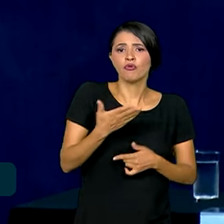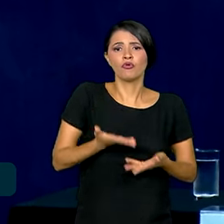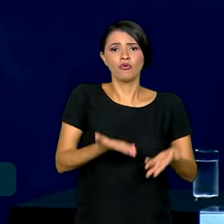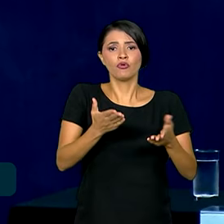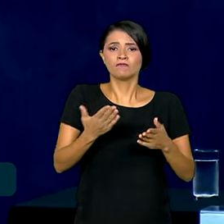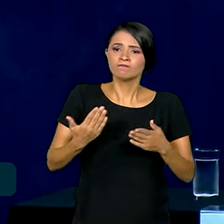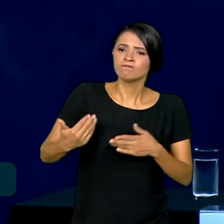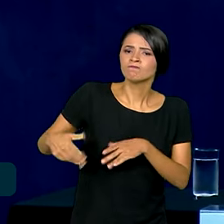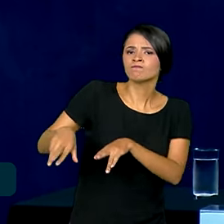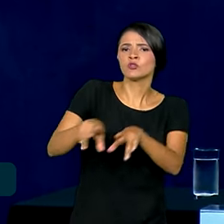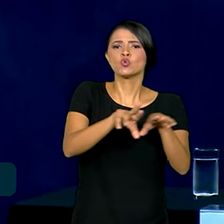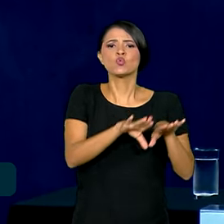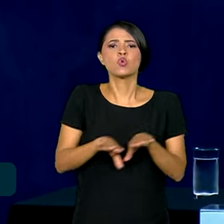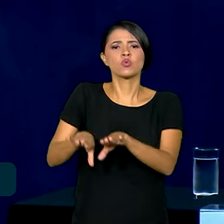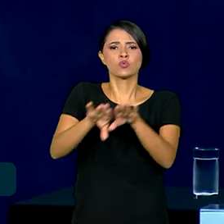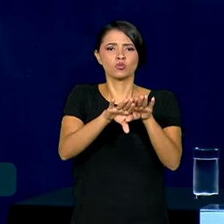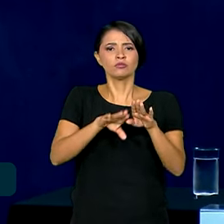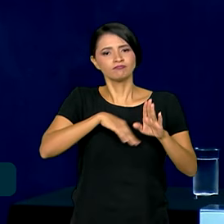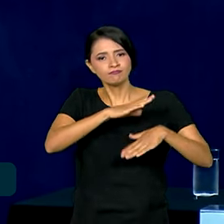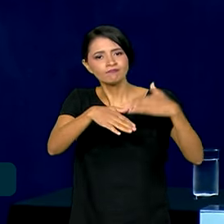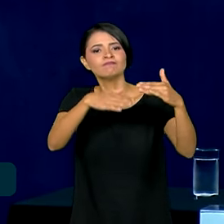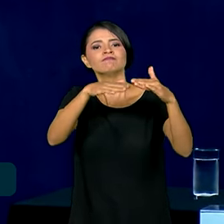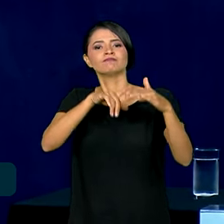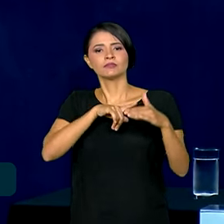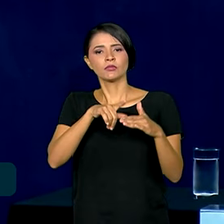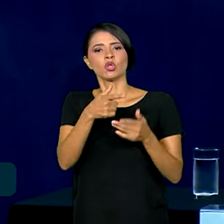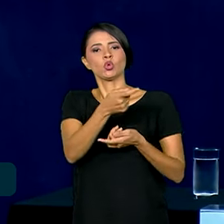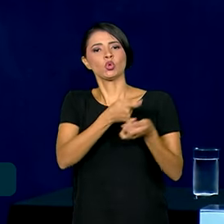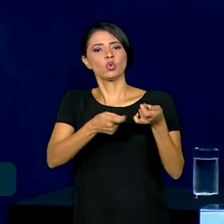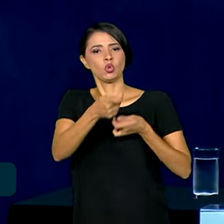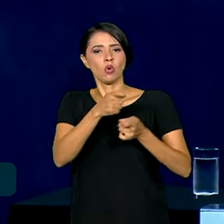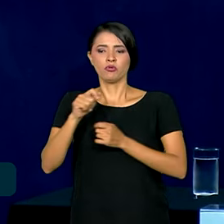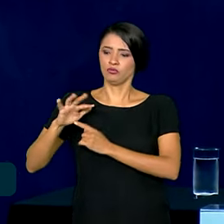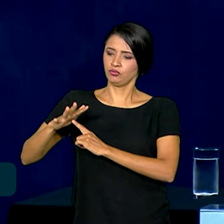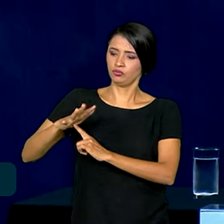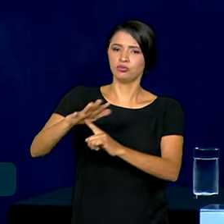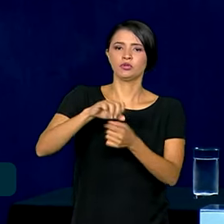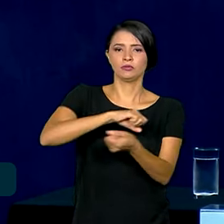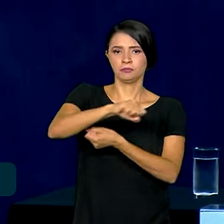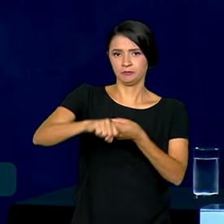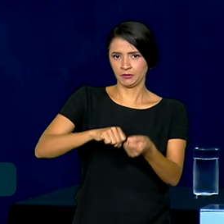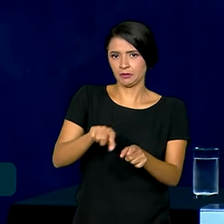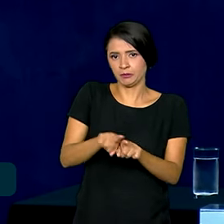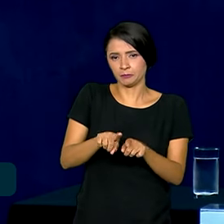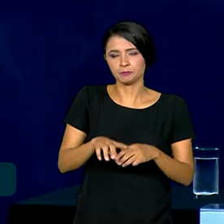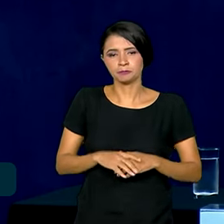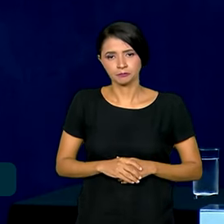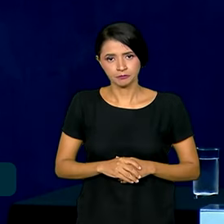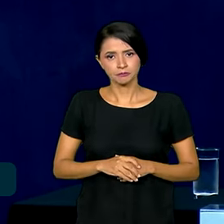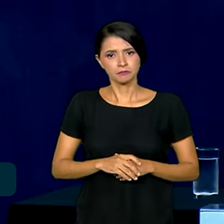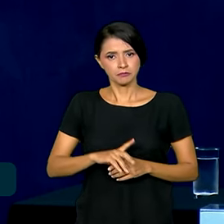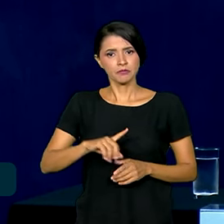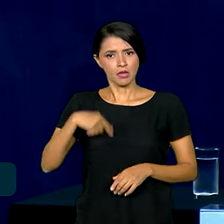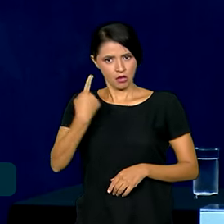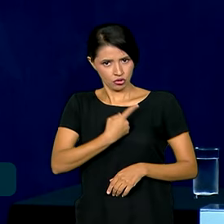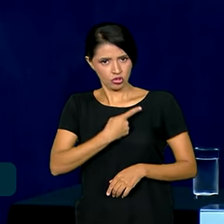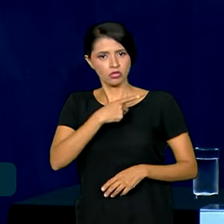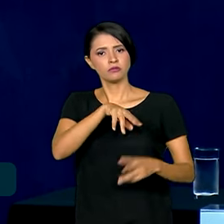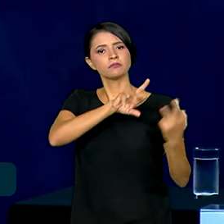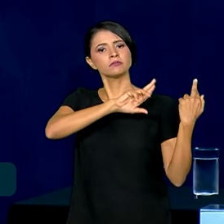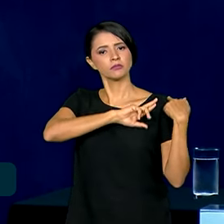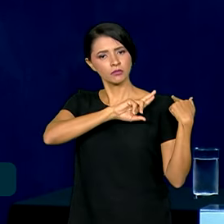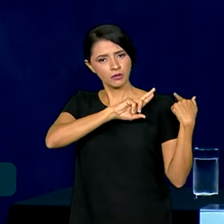igualdade e do progresso econômico ecologicamente sustentado. Somos corresponsáveis